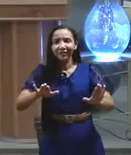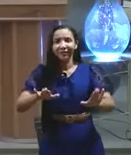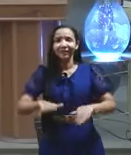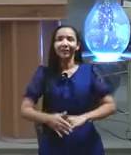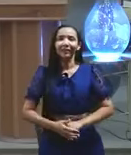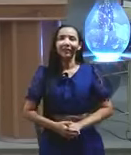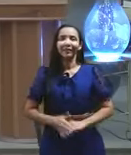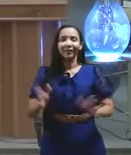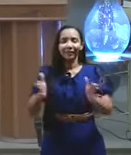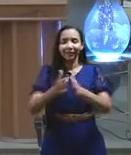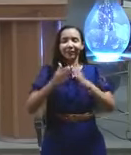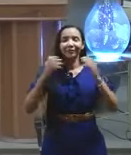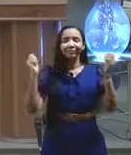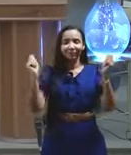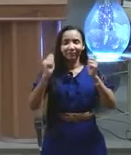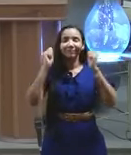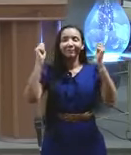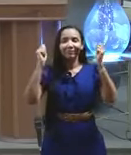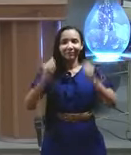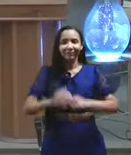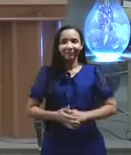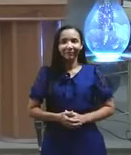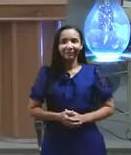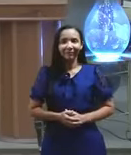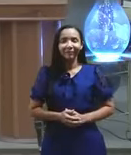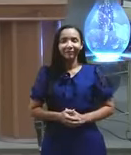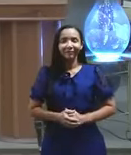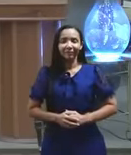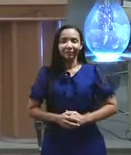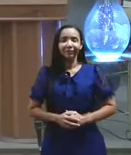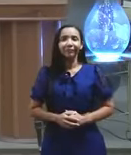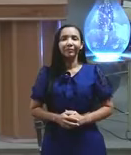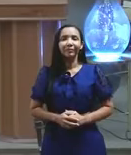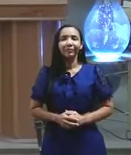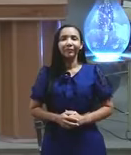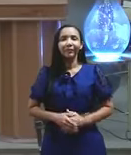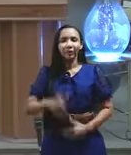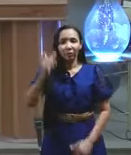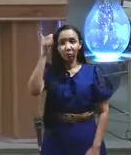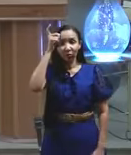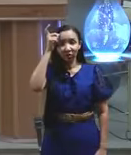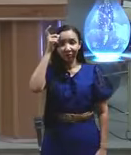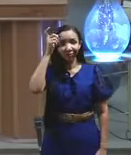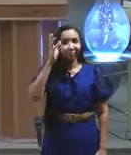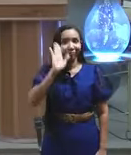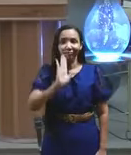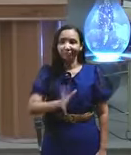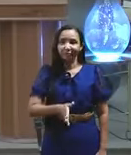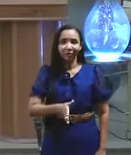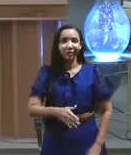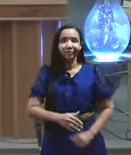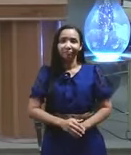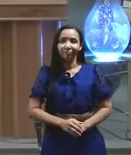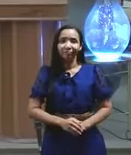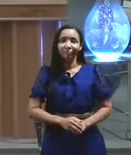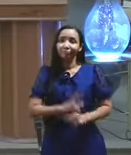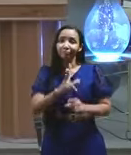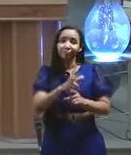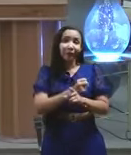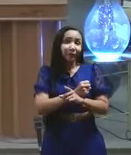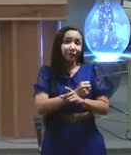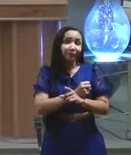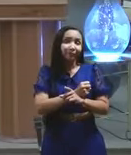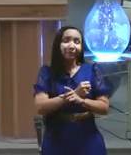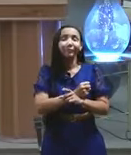Aleluia. O príncipe deste mundo já está julgado. Só tem uma coisa. O